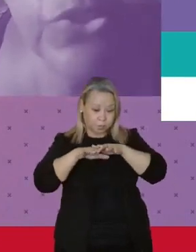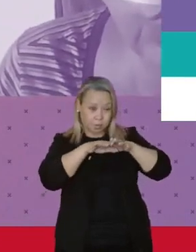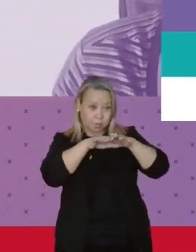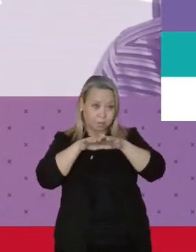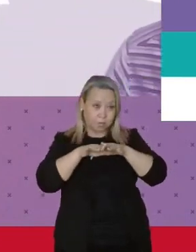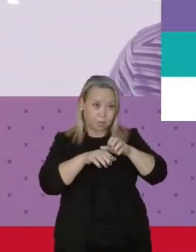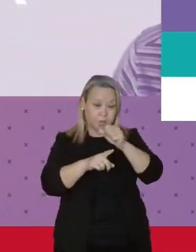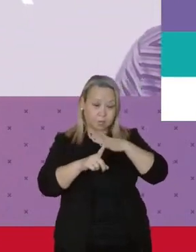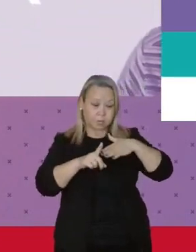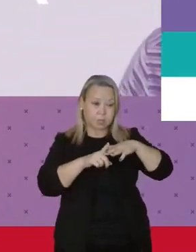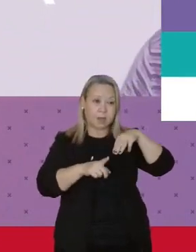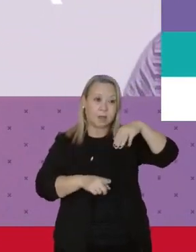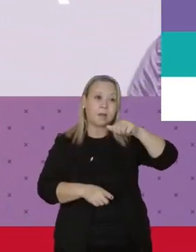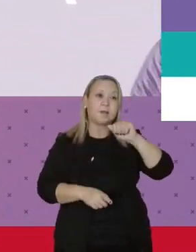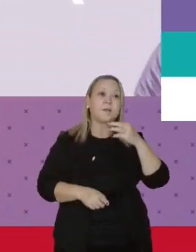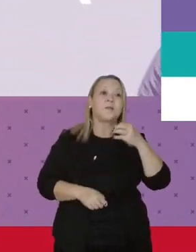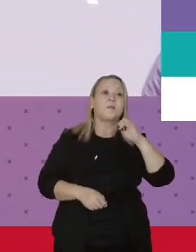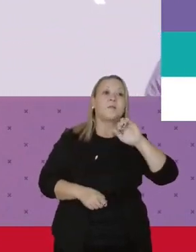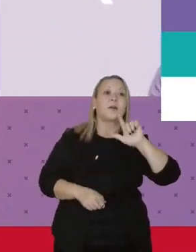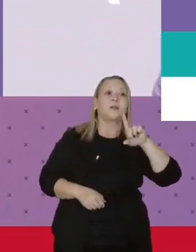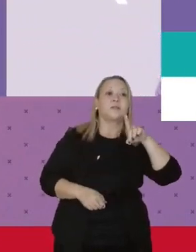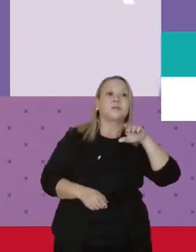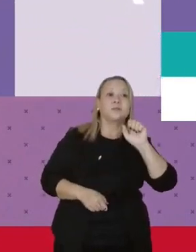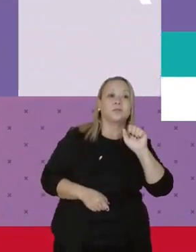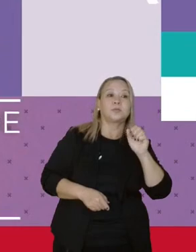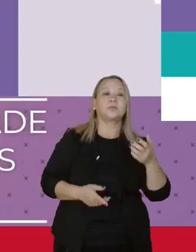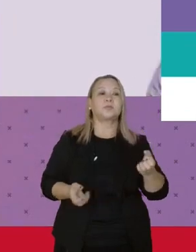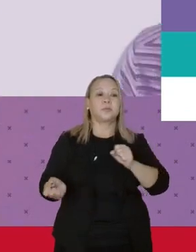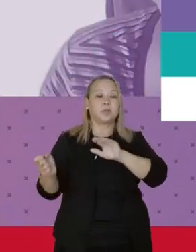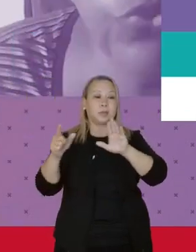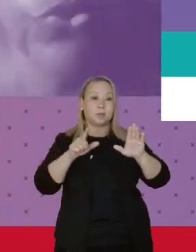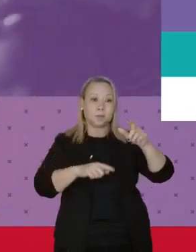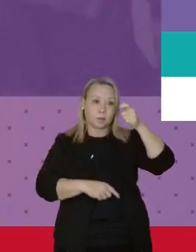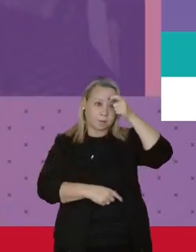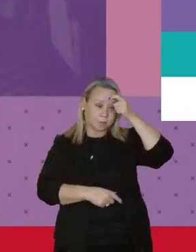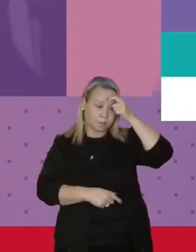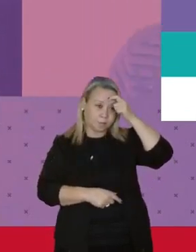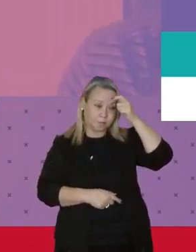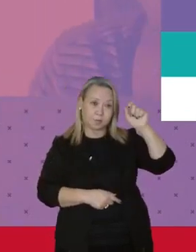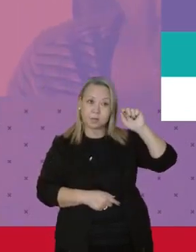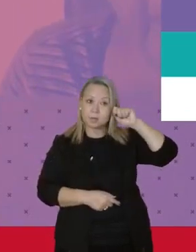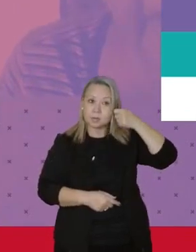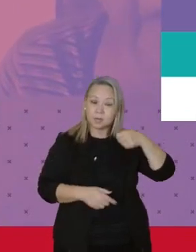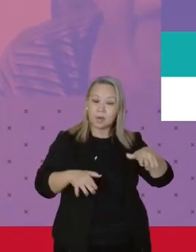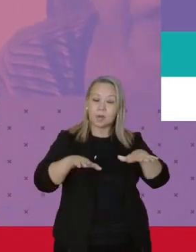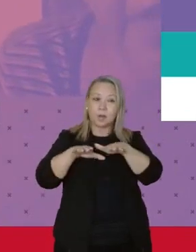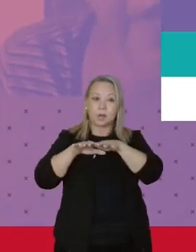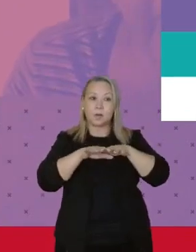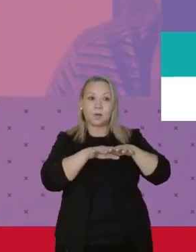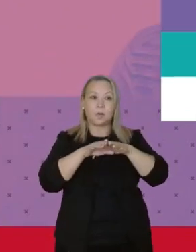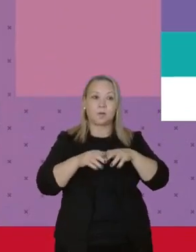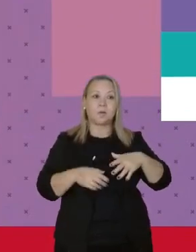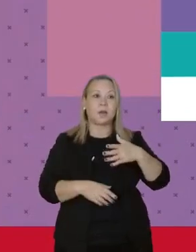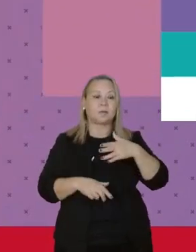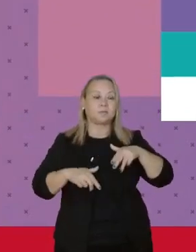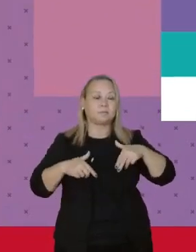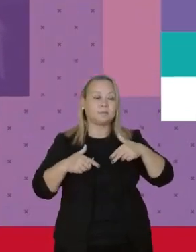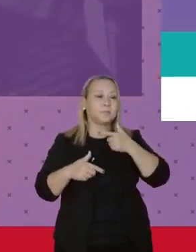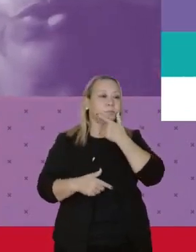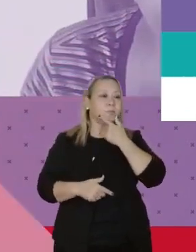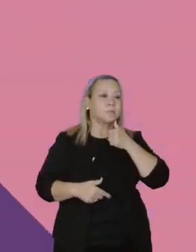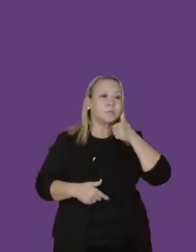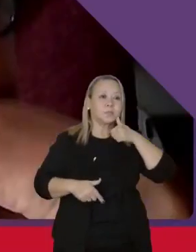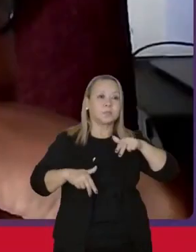Matilde Ribeiro, para a Semana da Consciência Negra. O tema é as políticas públicas de igualdade racial e de gênero nos governos democráticos